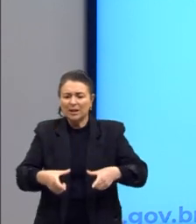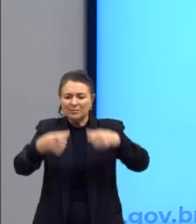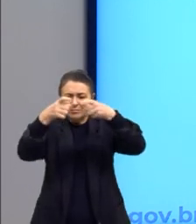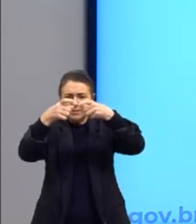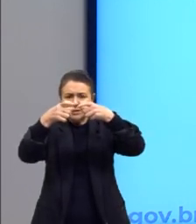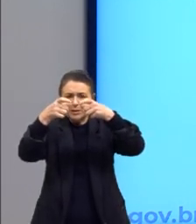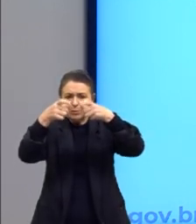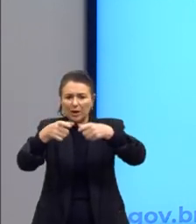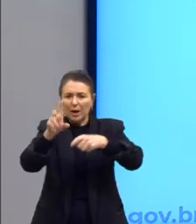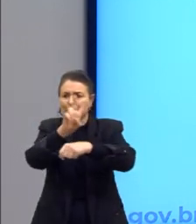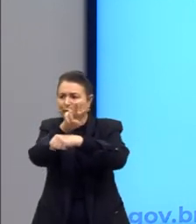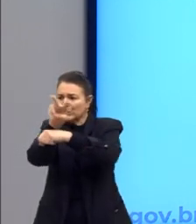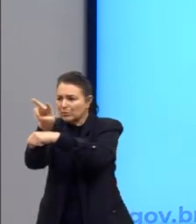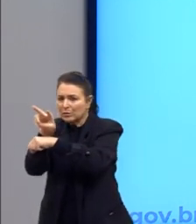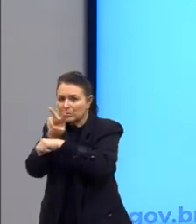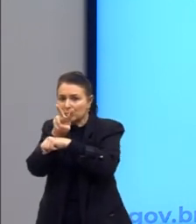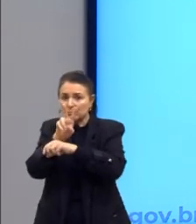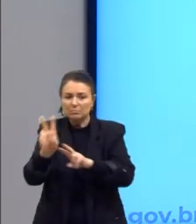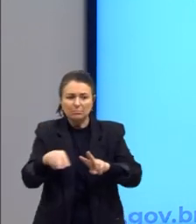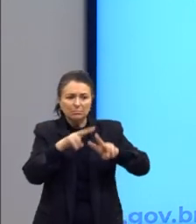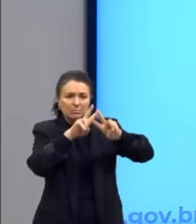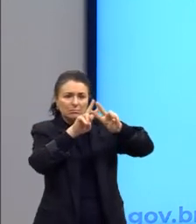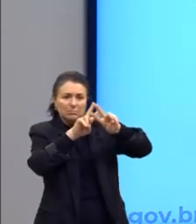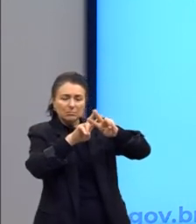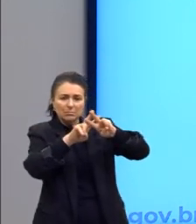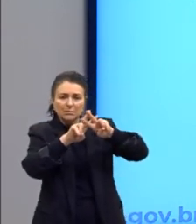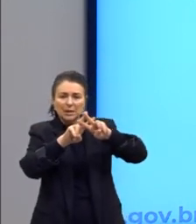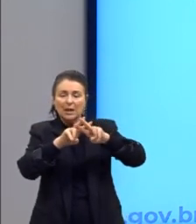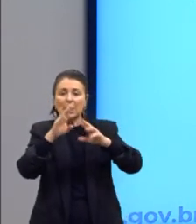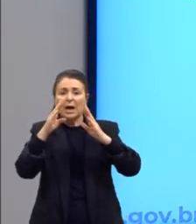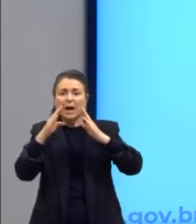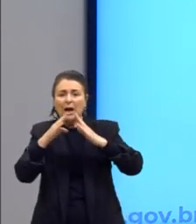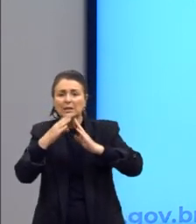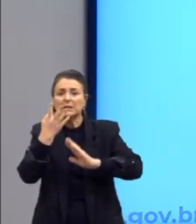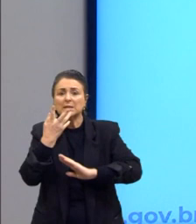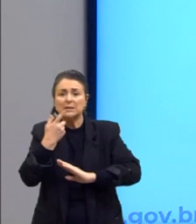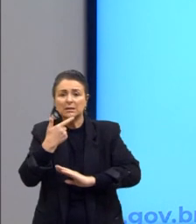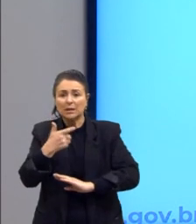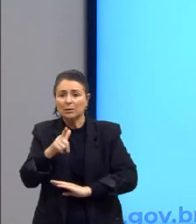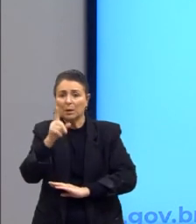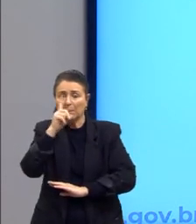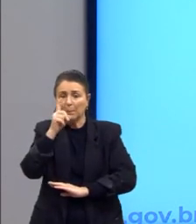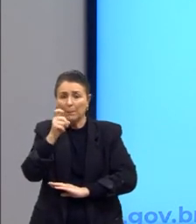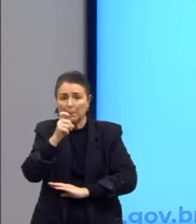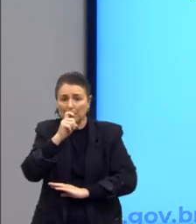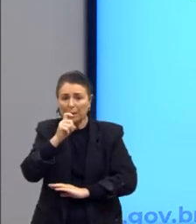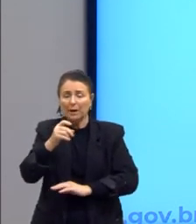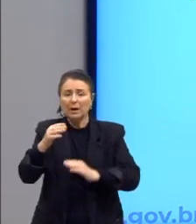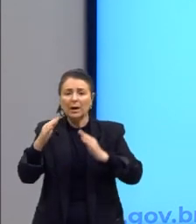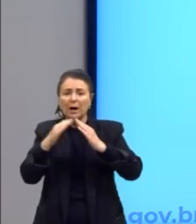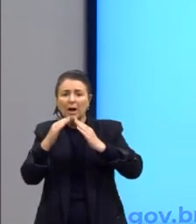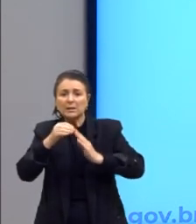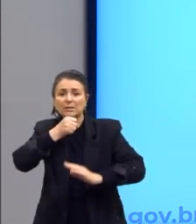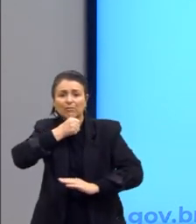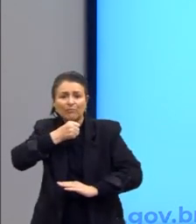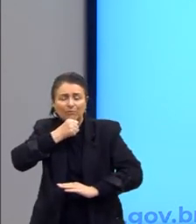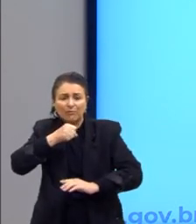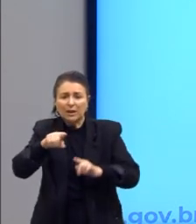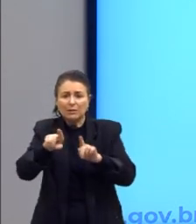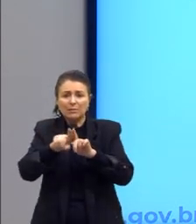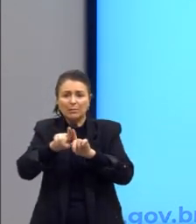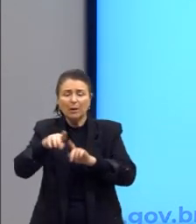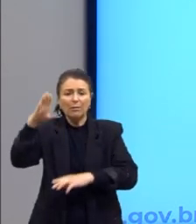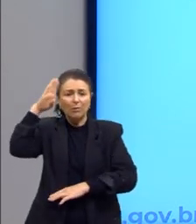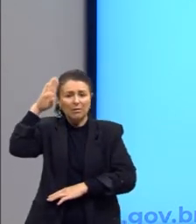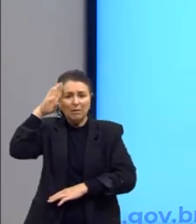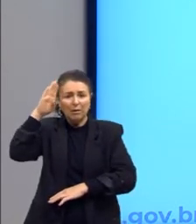vigilante? Olha, nas prisões, nos orfanatos, reformatórios, asilos, hospícios, quartéis. E hoje ele